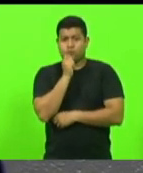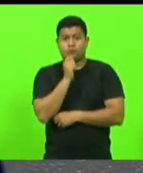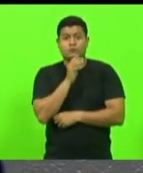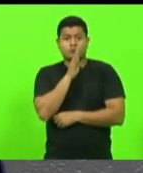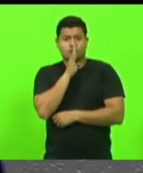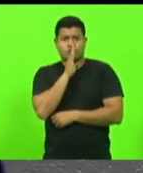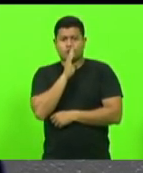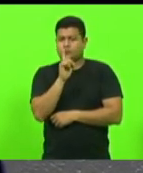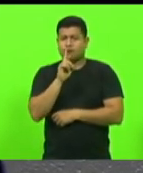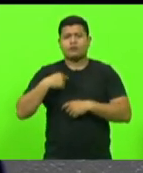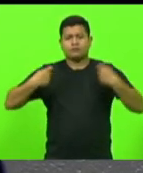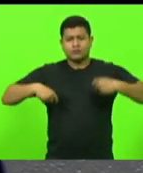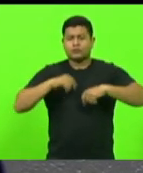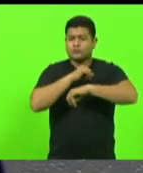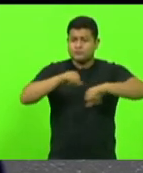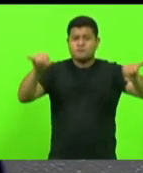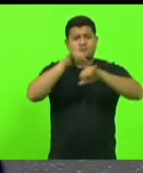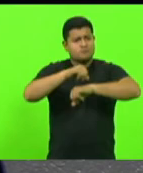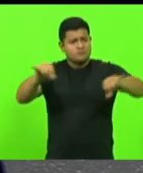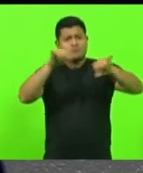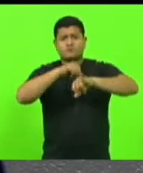o governo também